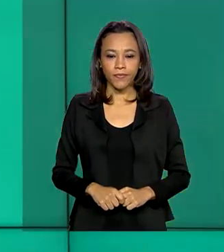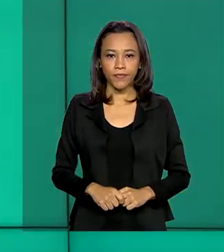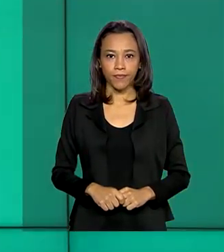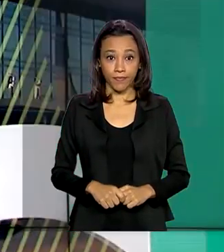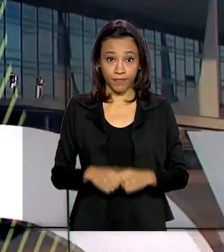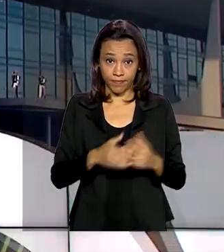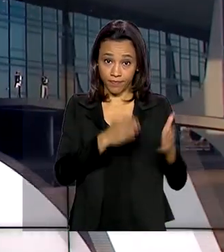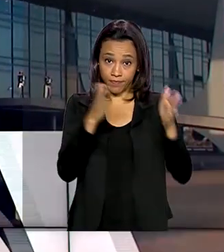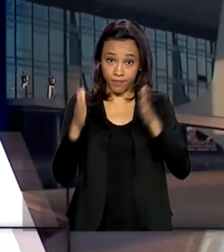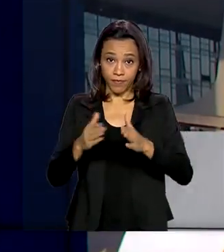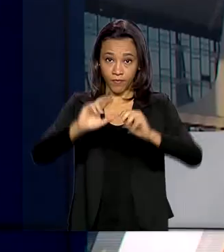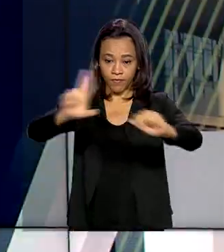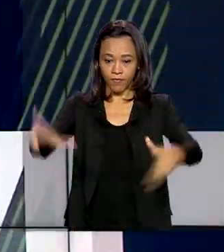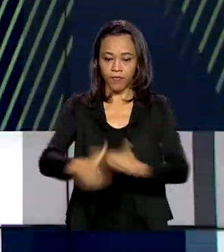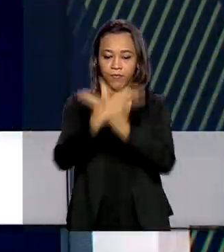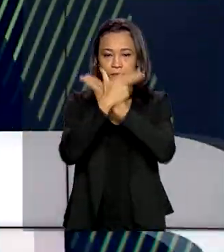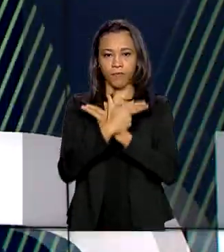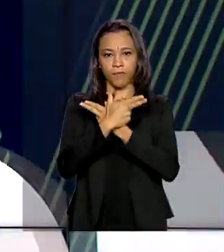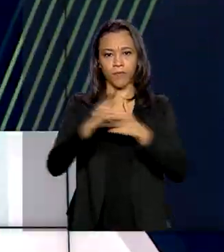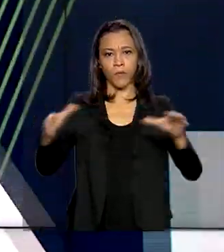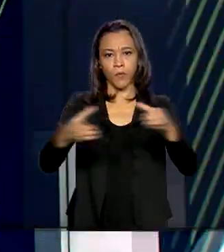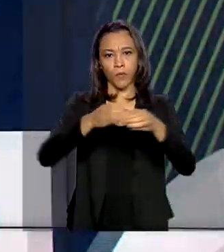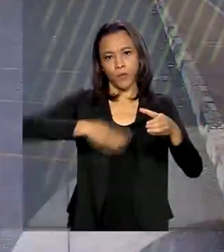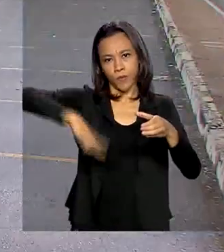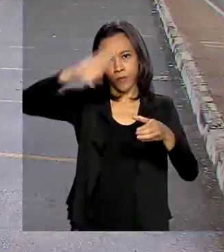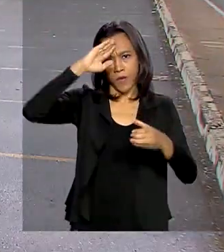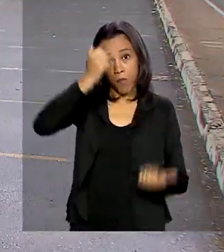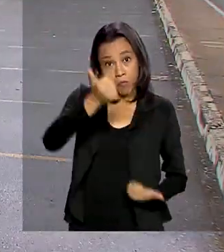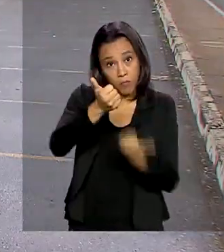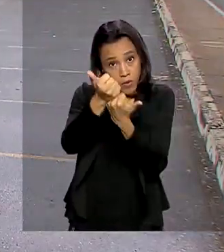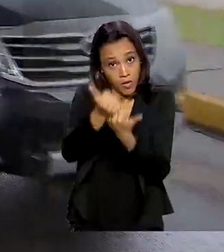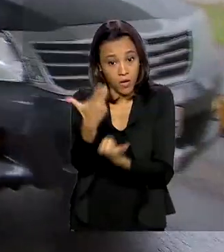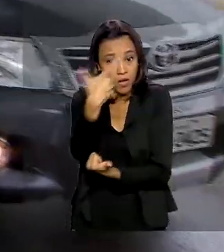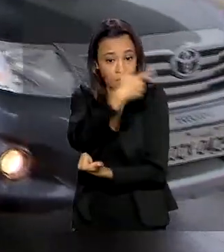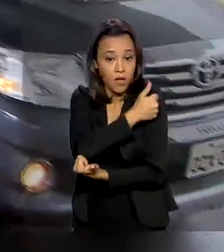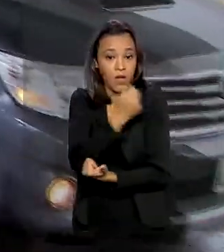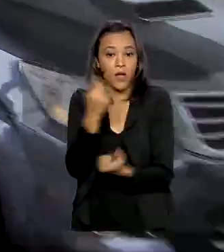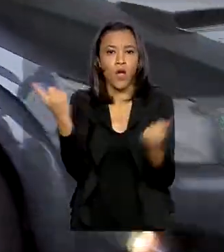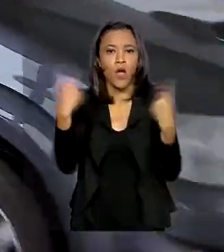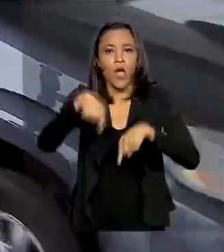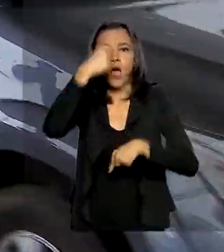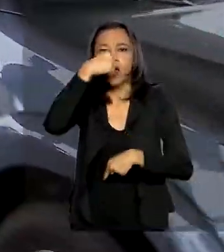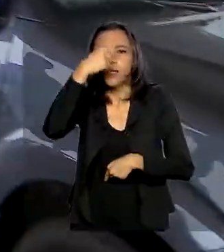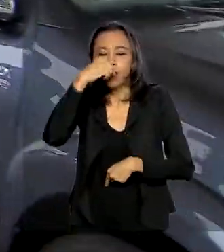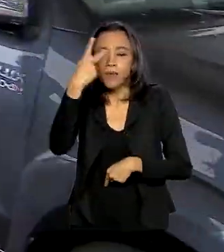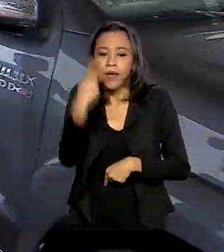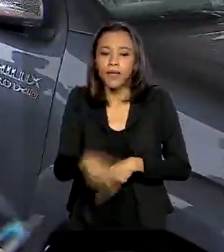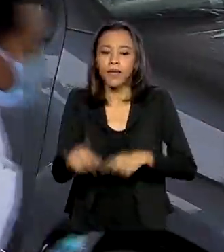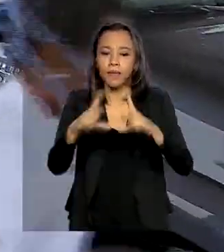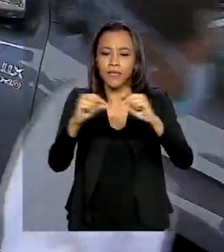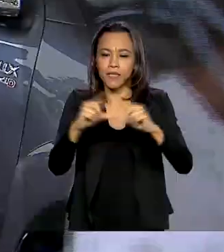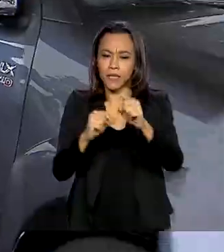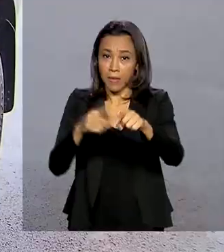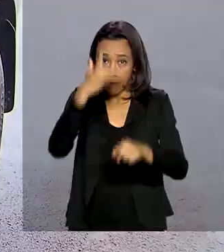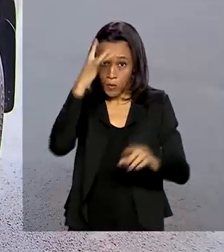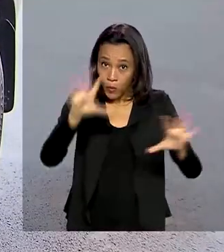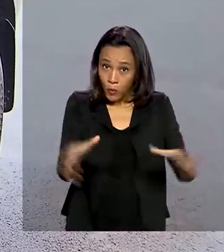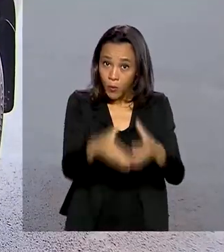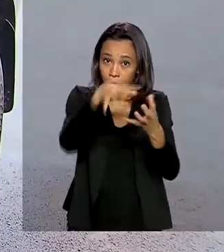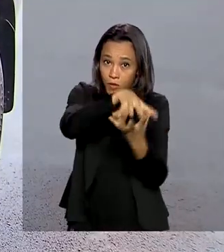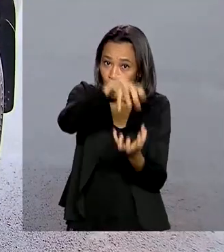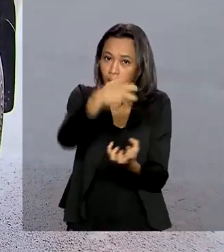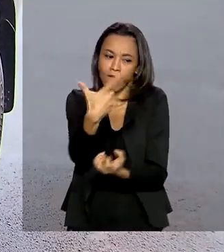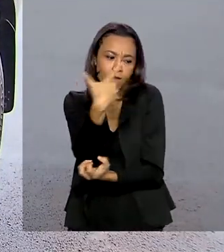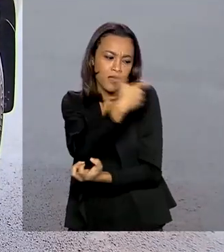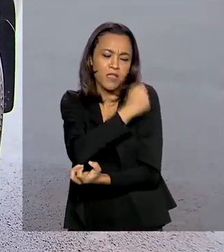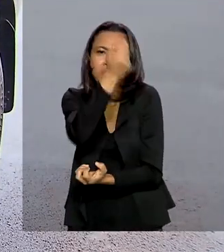As Forças Armadas estão apoiando a campanha de vacinação contra a gripe. Em Brasília, idosos estão sendo vacinados